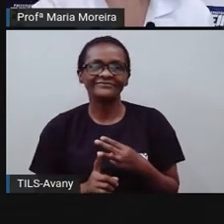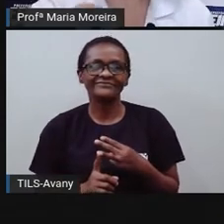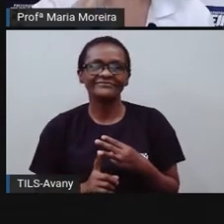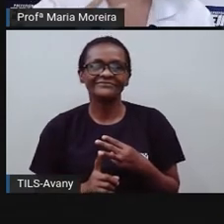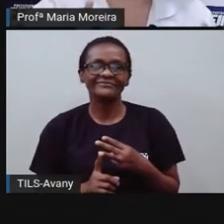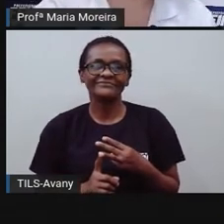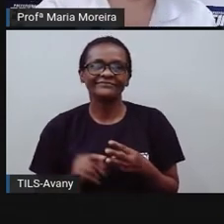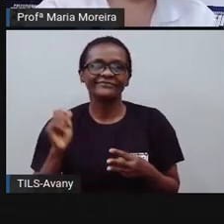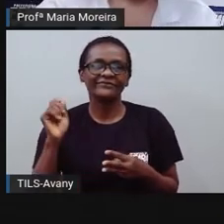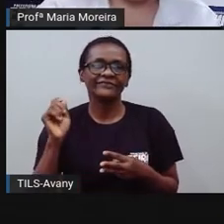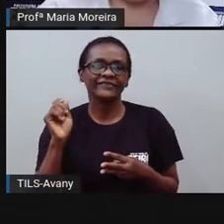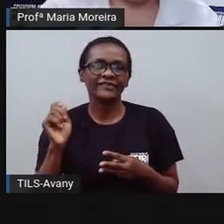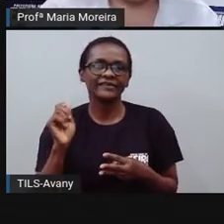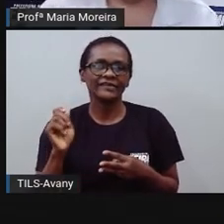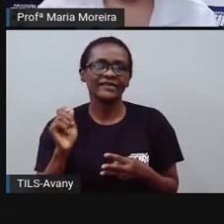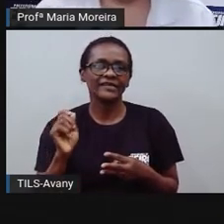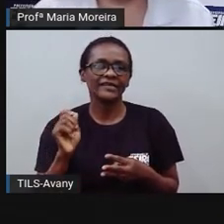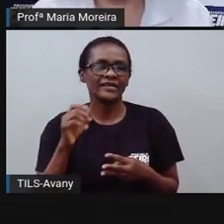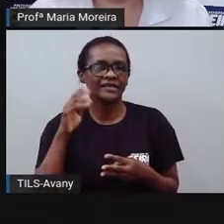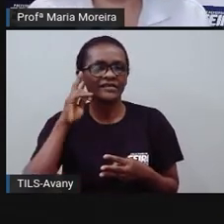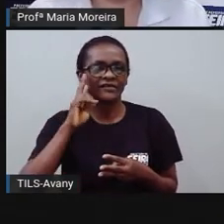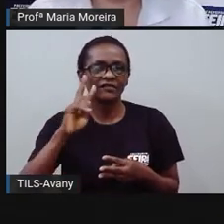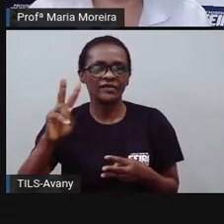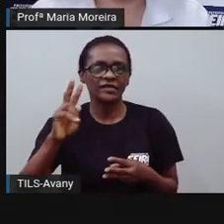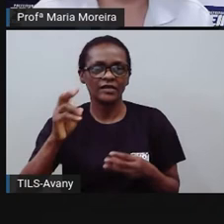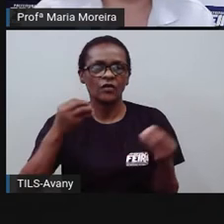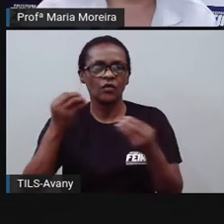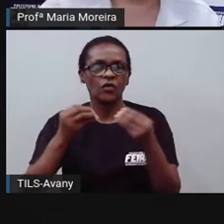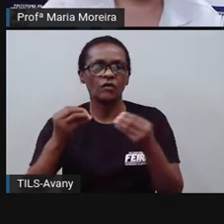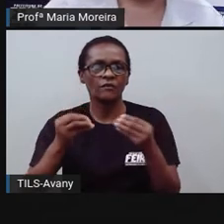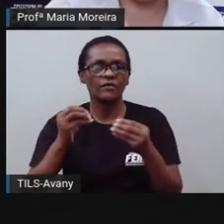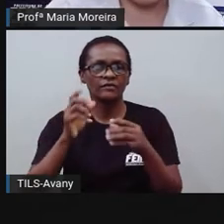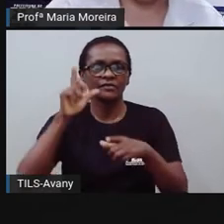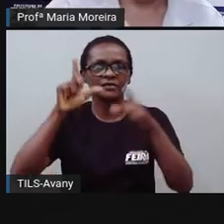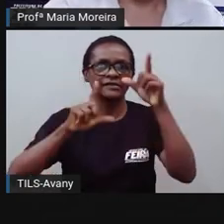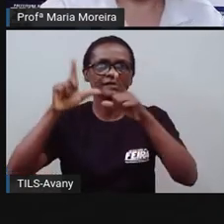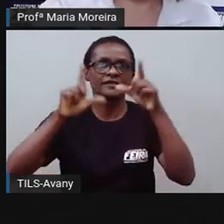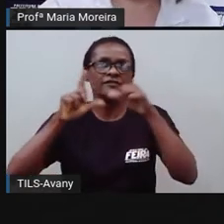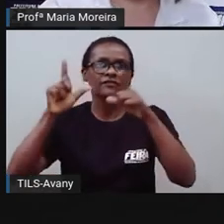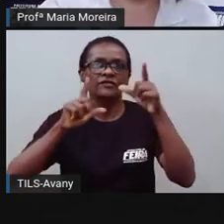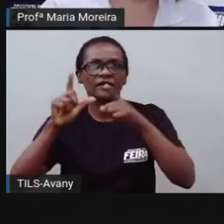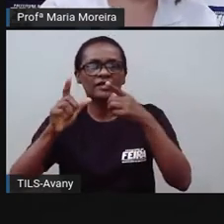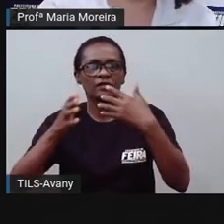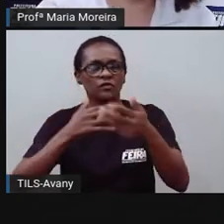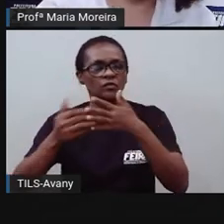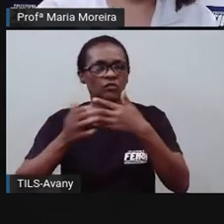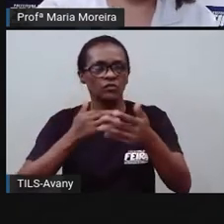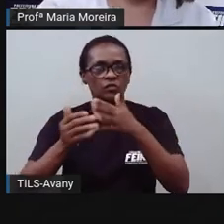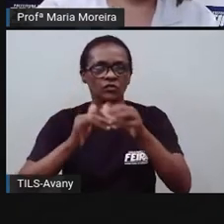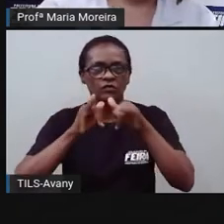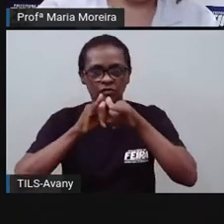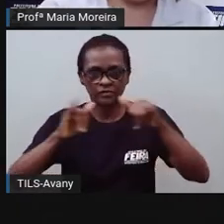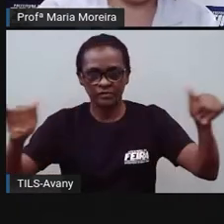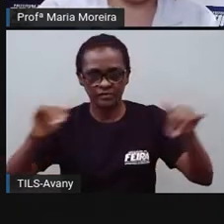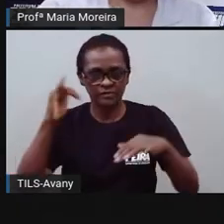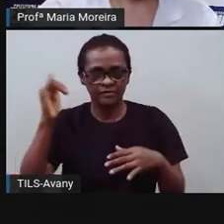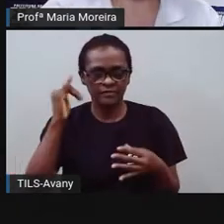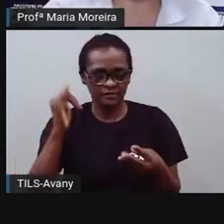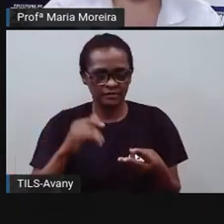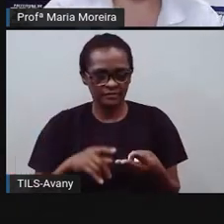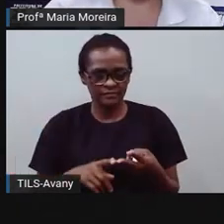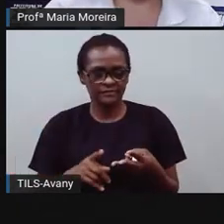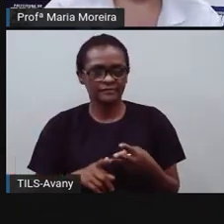Bom, quem são essas pessoas? São quem estiver interessado em saber o que acontece aí no dia a dia.